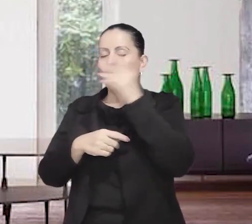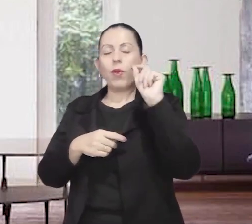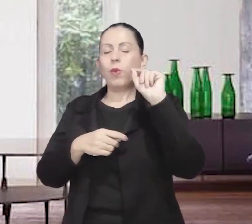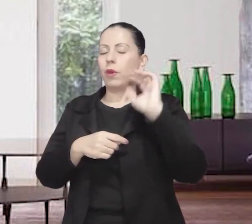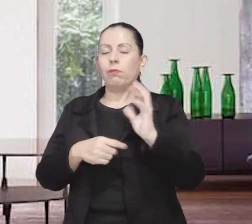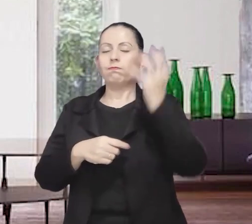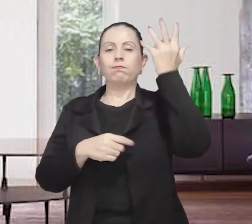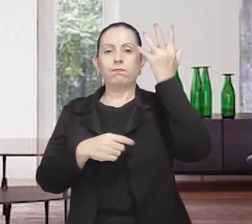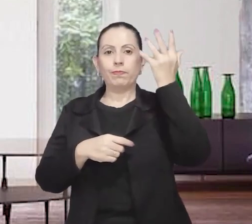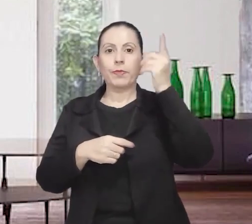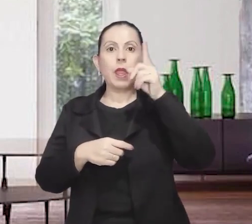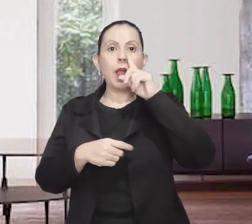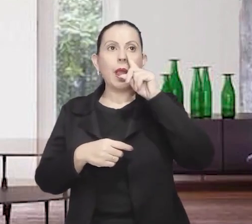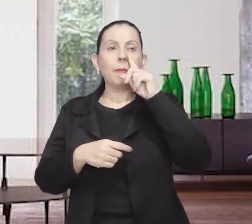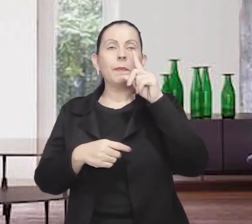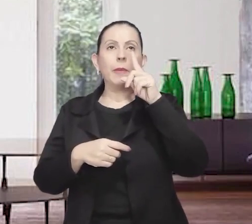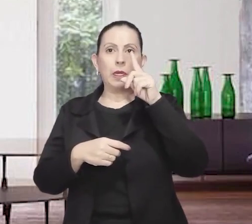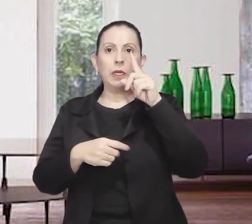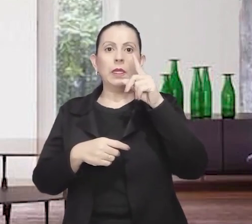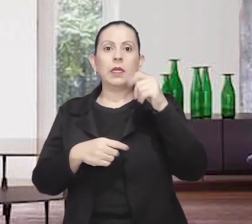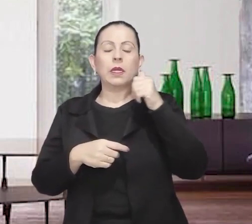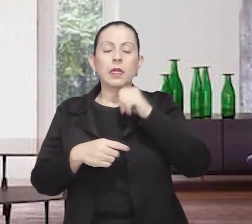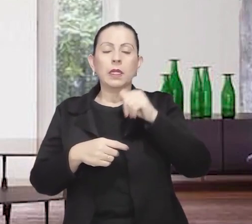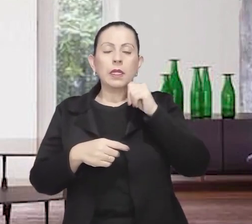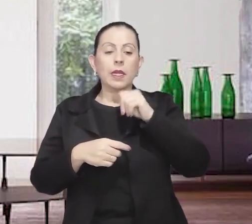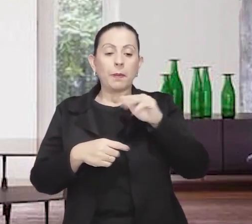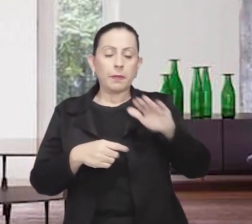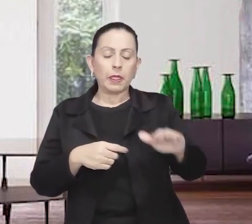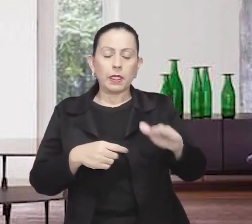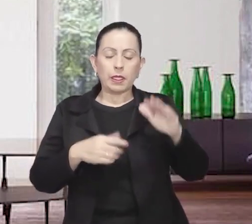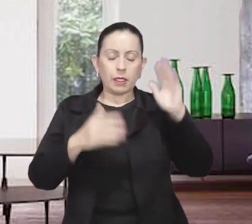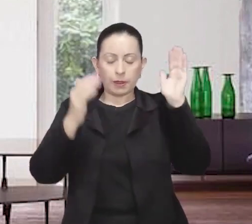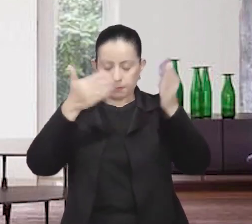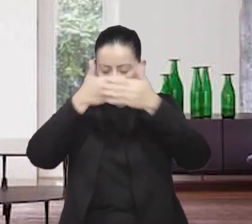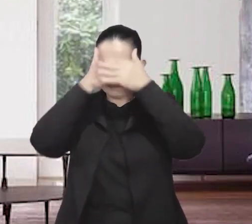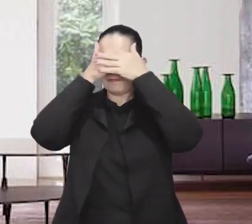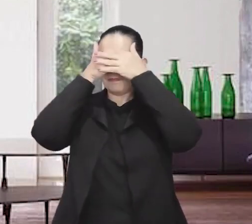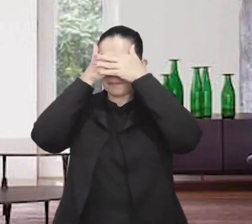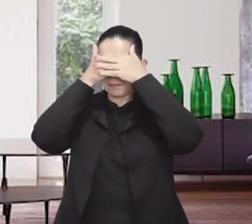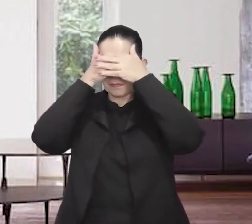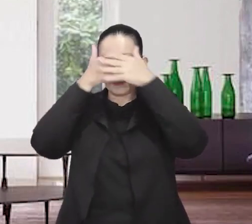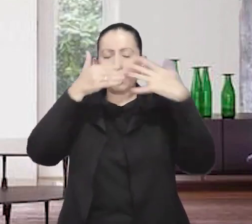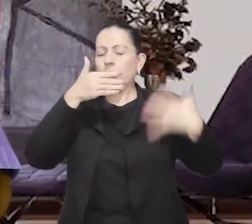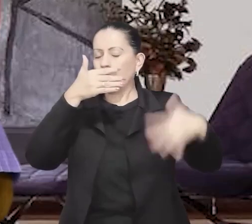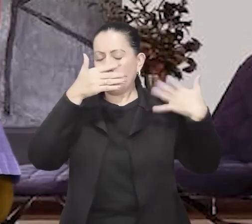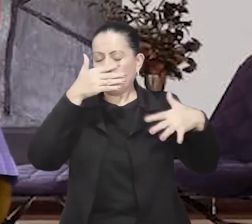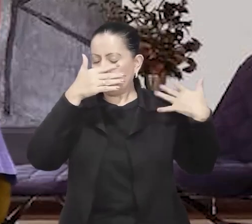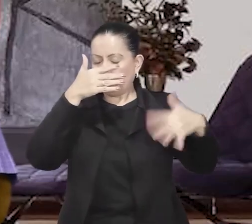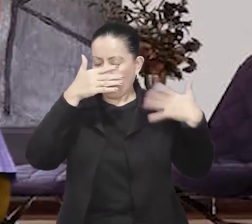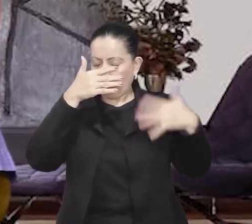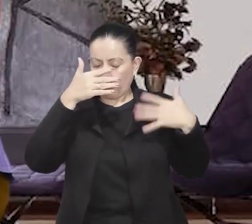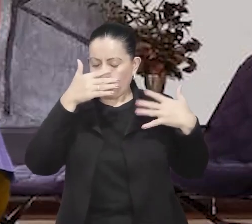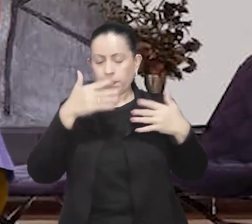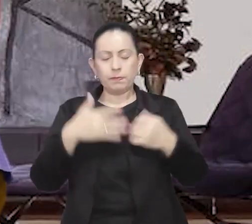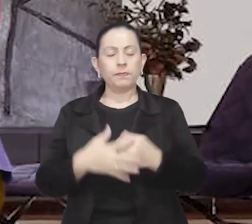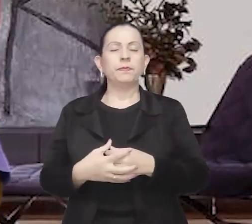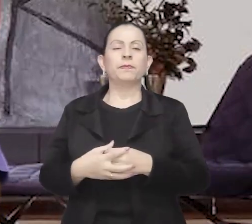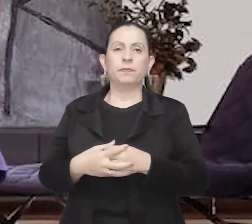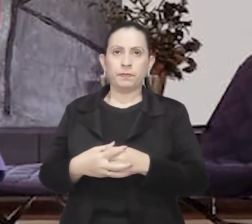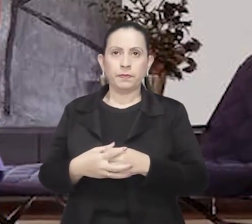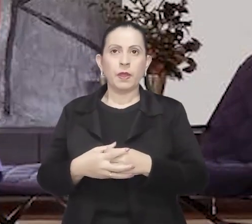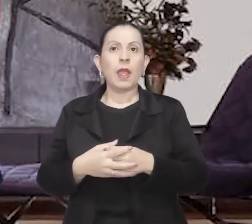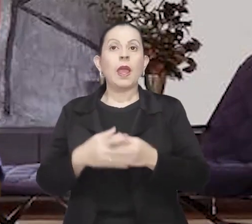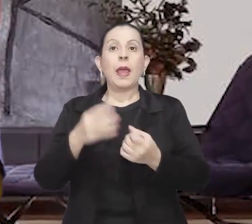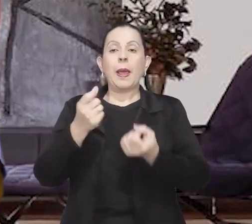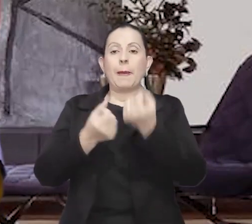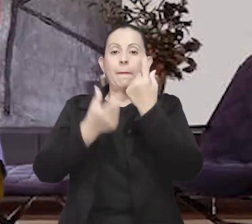inevitável e vira o rosto para não ver o que está prestes a acontecer. A mãe da menina leva as